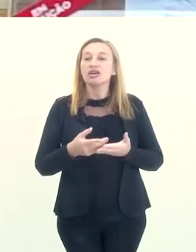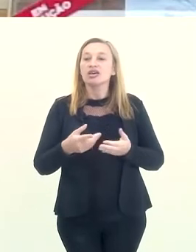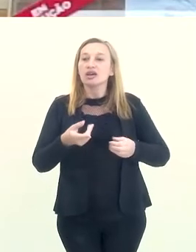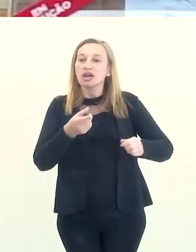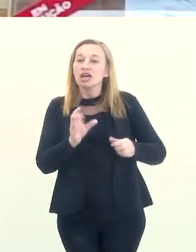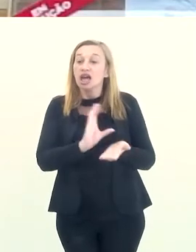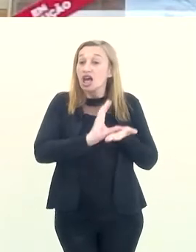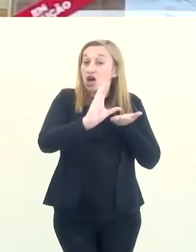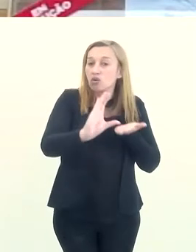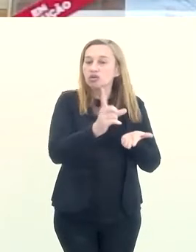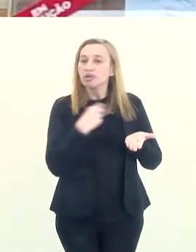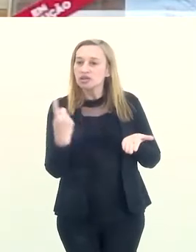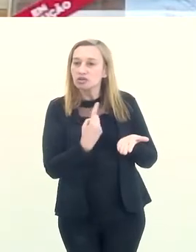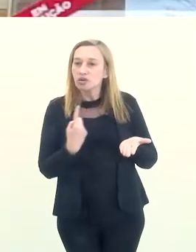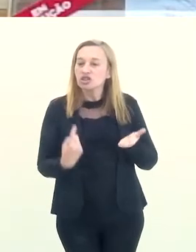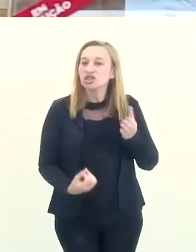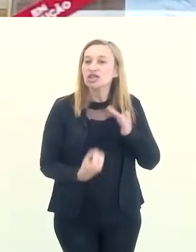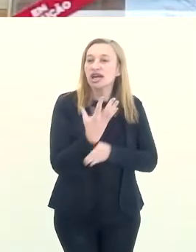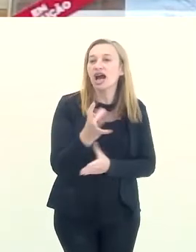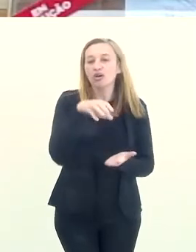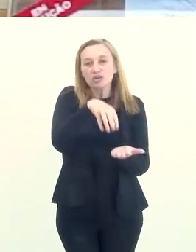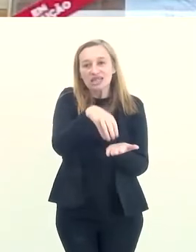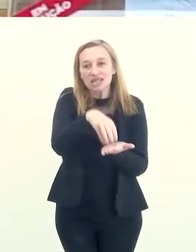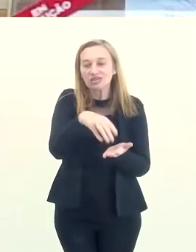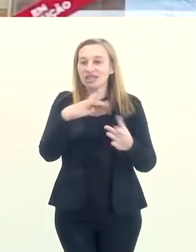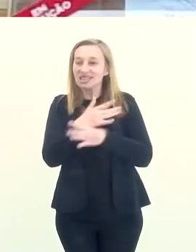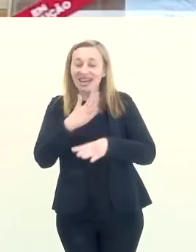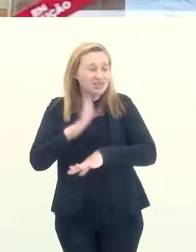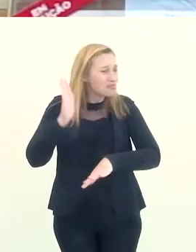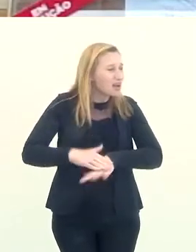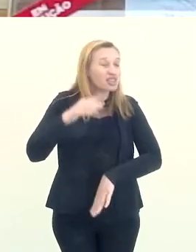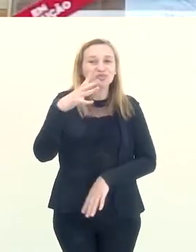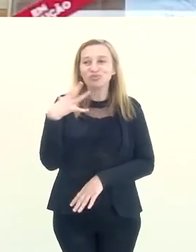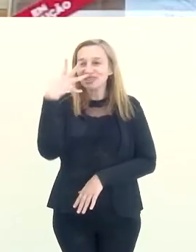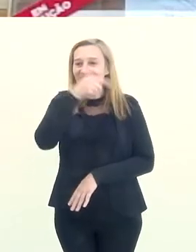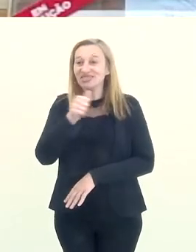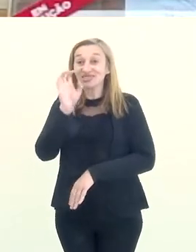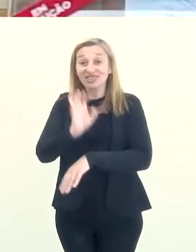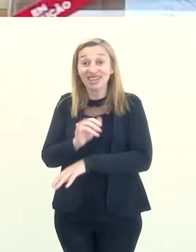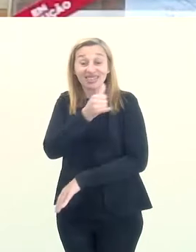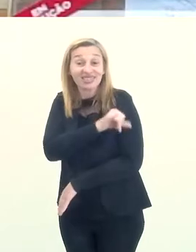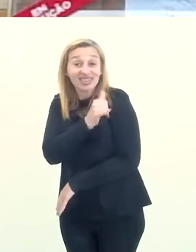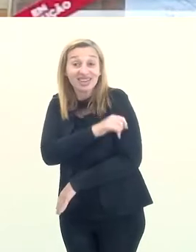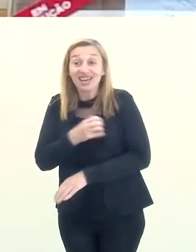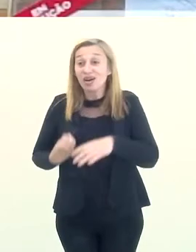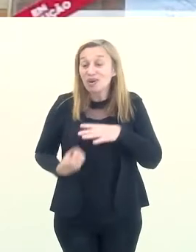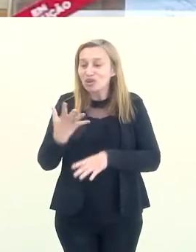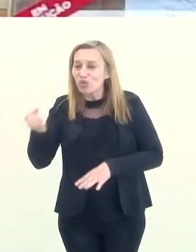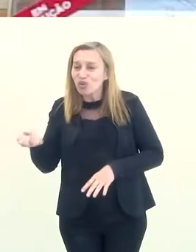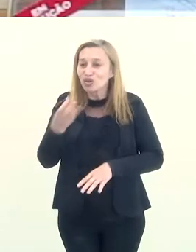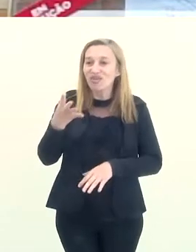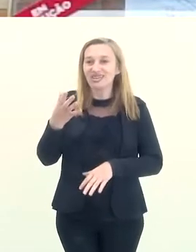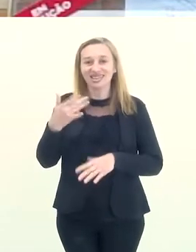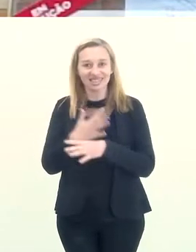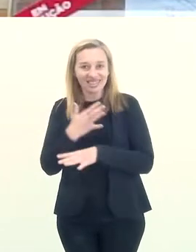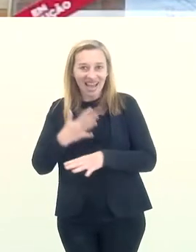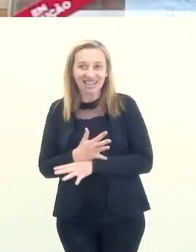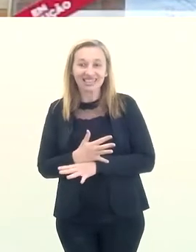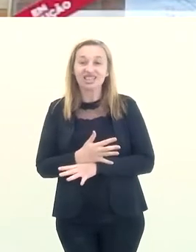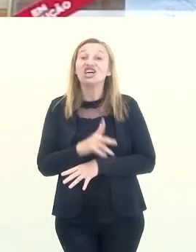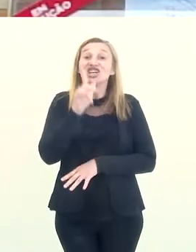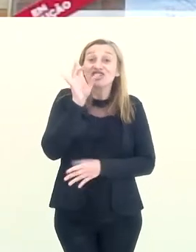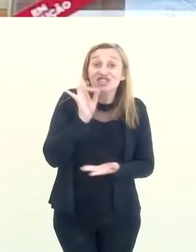viabilizando o recurso para a gente construir o centro da cidade mais bonita do estado do Rio de Janeiro. Então, a gente está produzindo uma nova